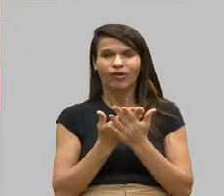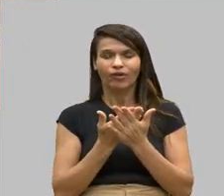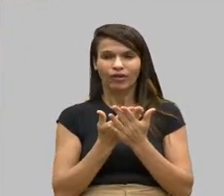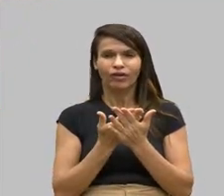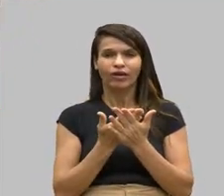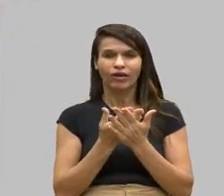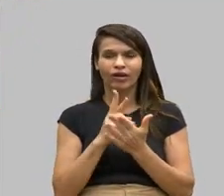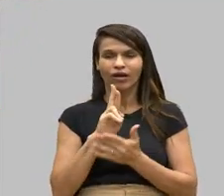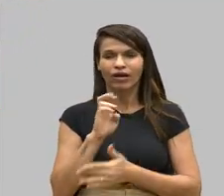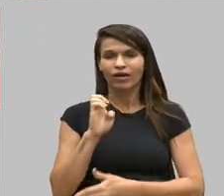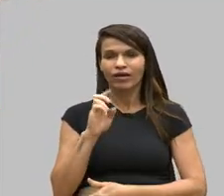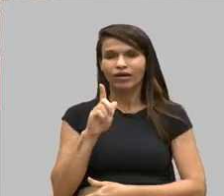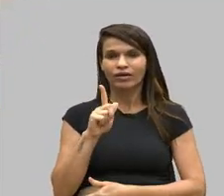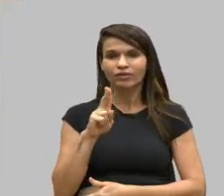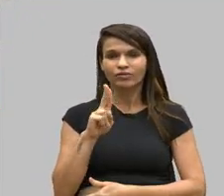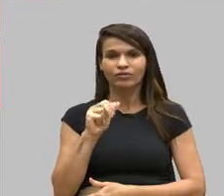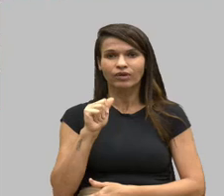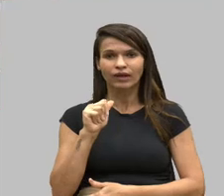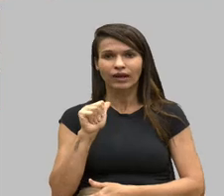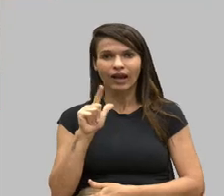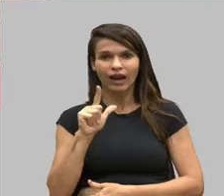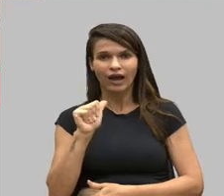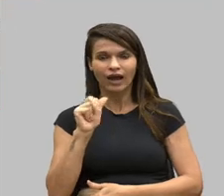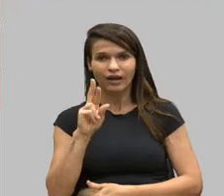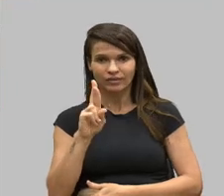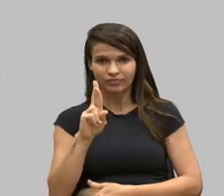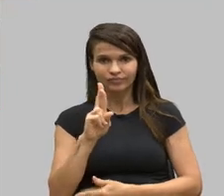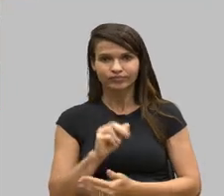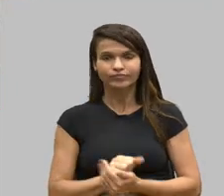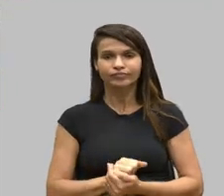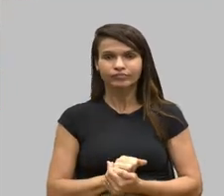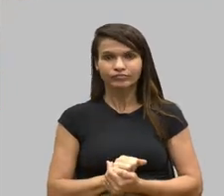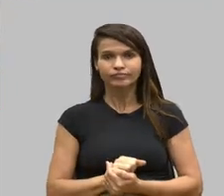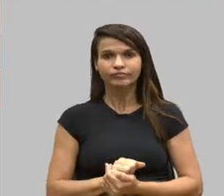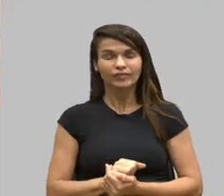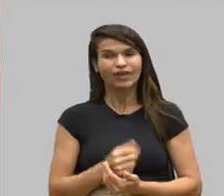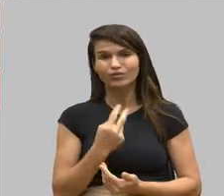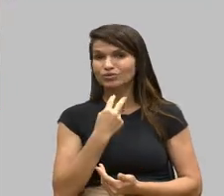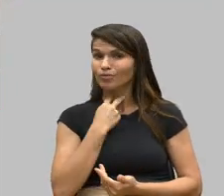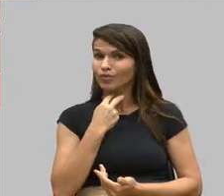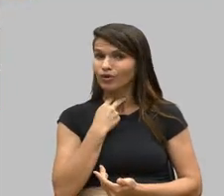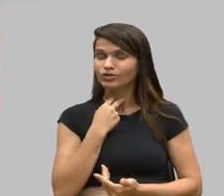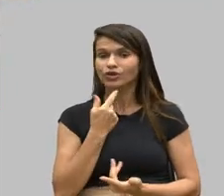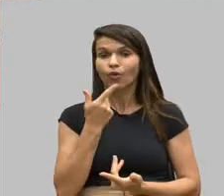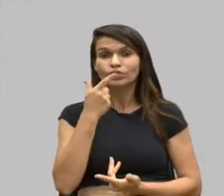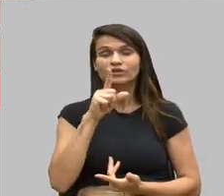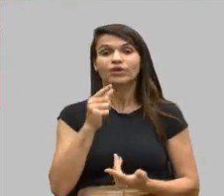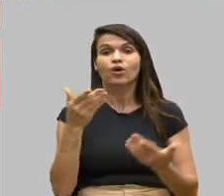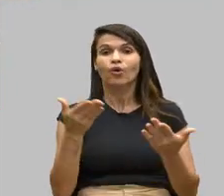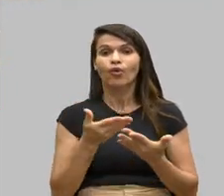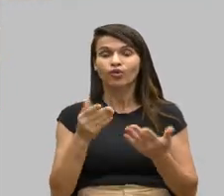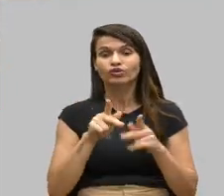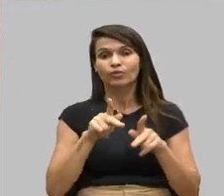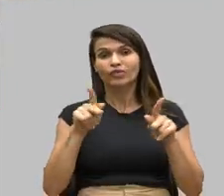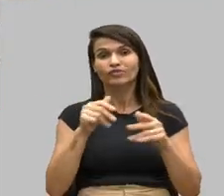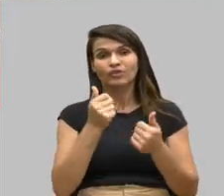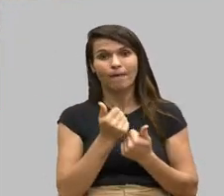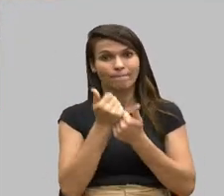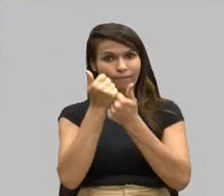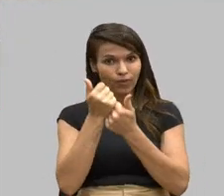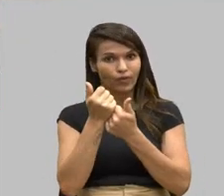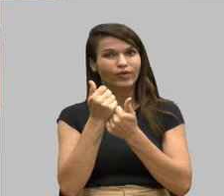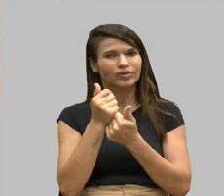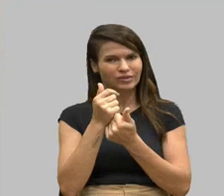pode. Fui tentando segurar com o sistema, até conseguir hoje o professor apoio, que ainda é